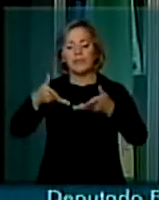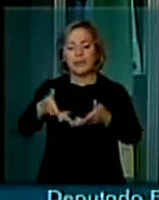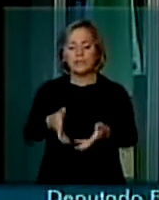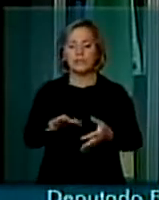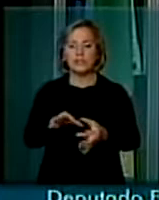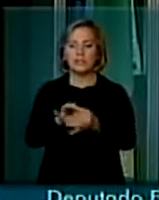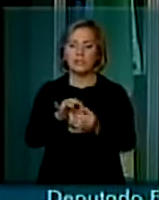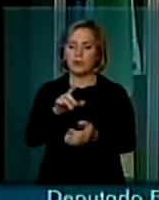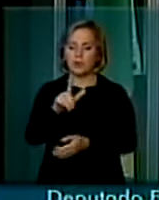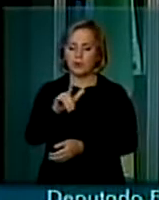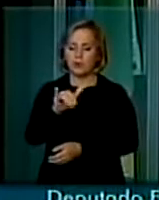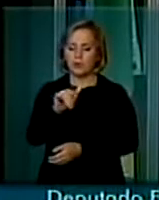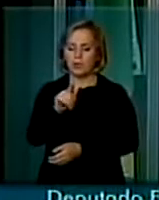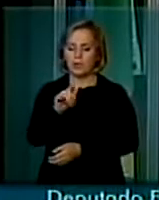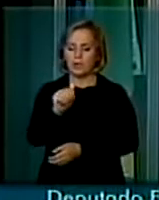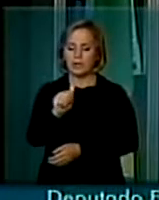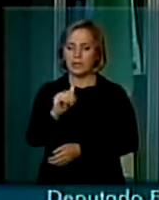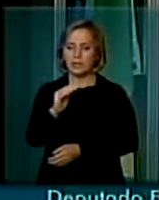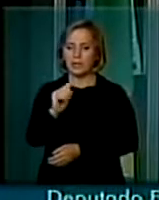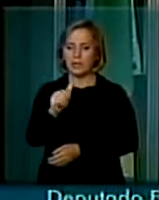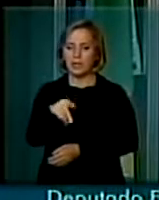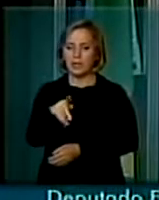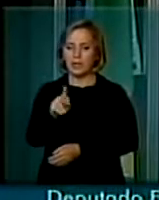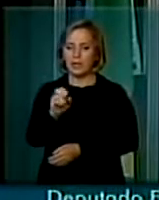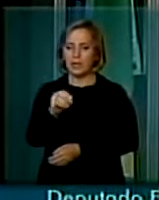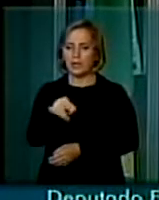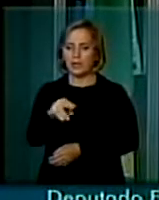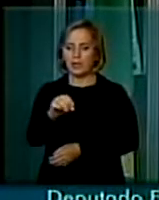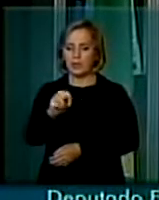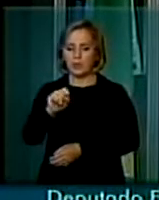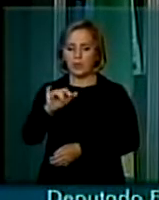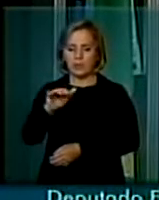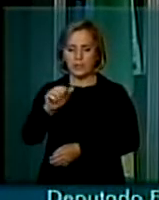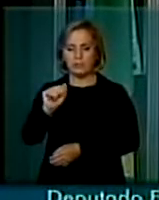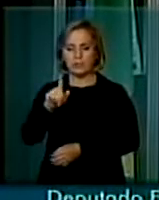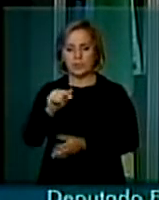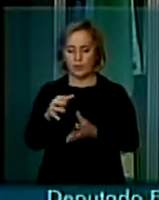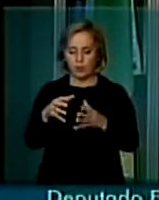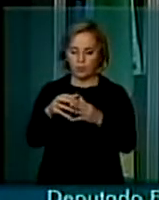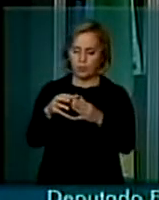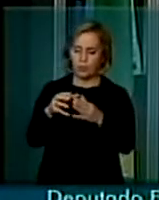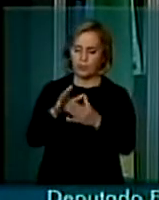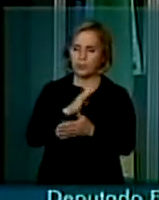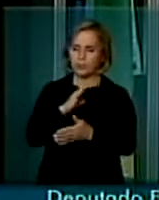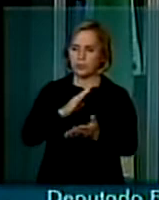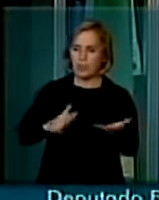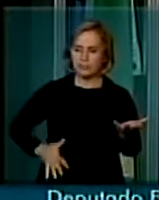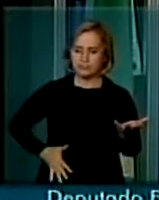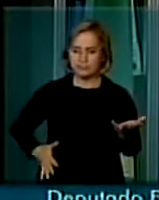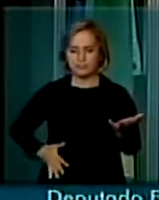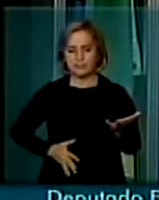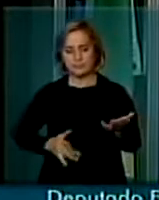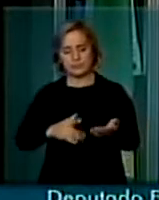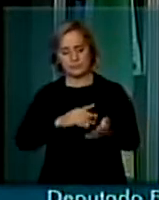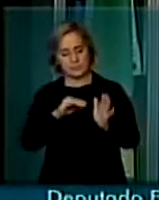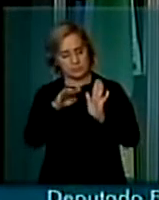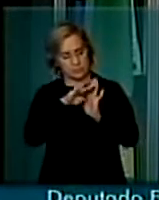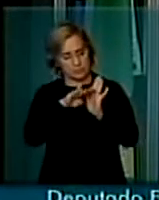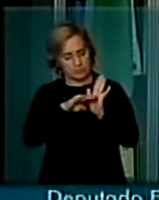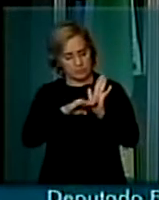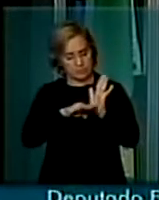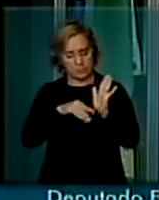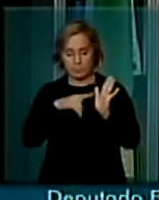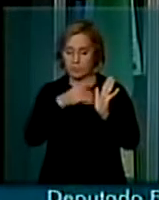matando as pessoas e uma lista já de dez, mataram seis, inclusive o atual